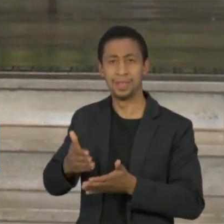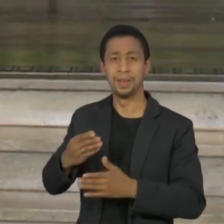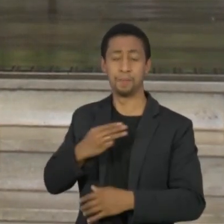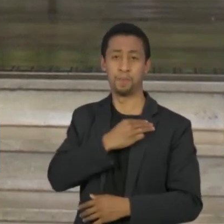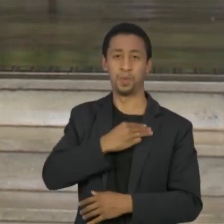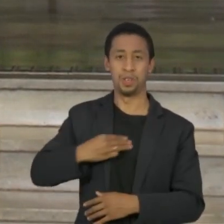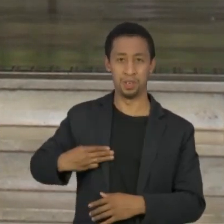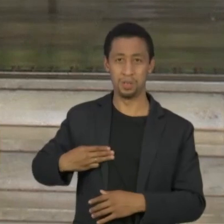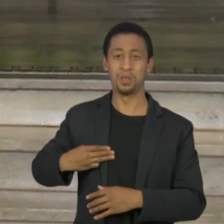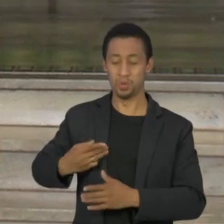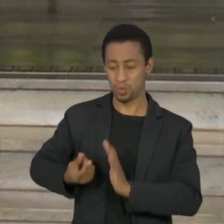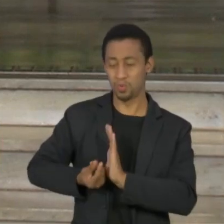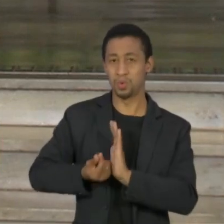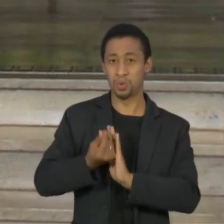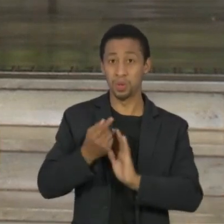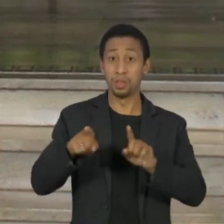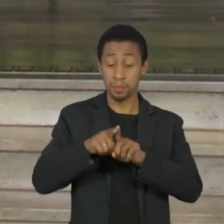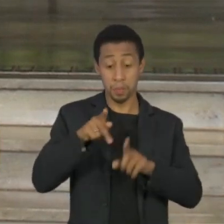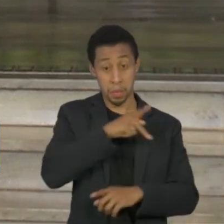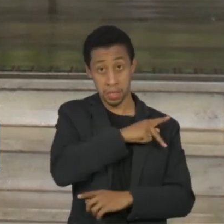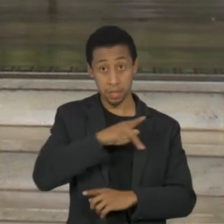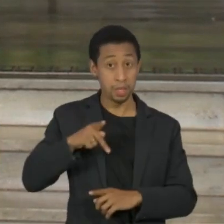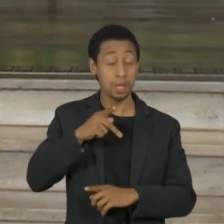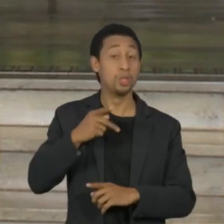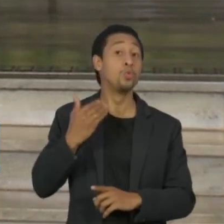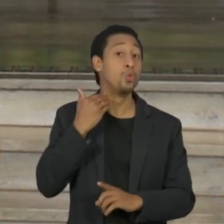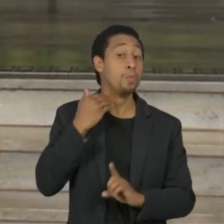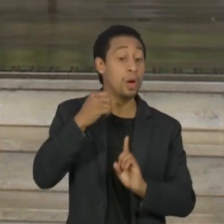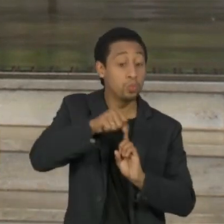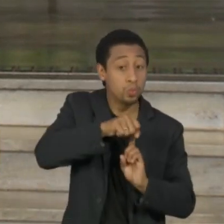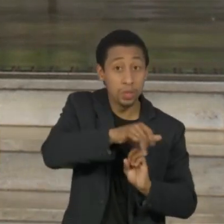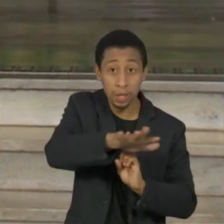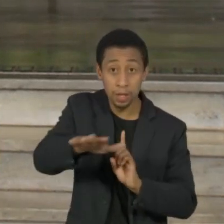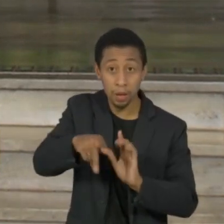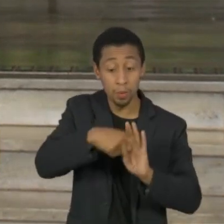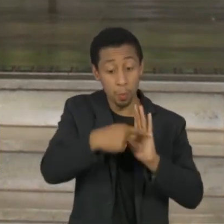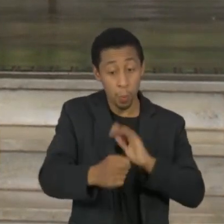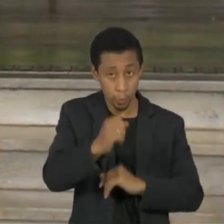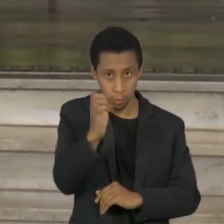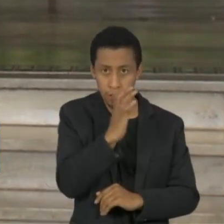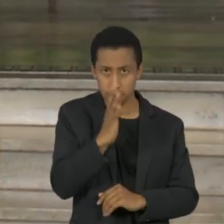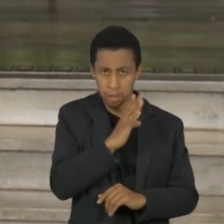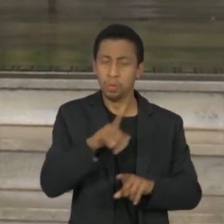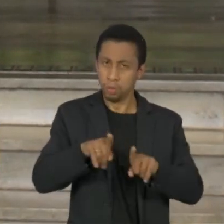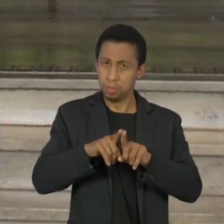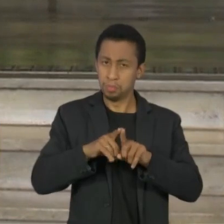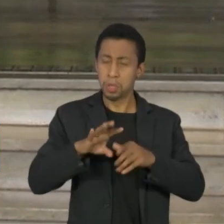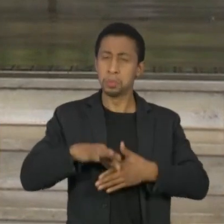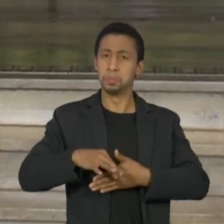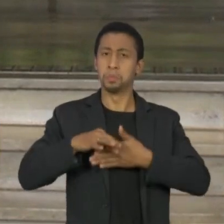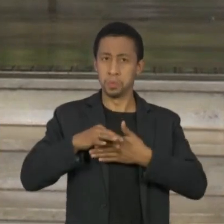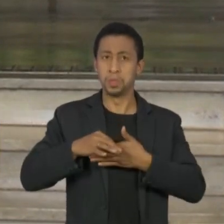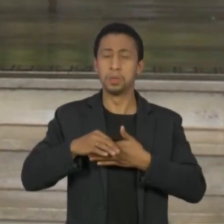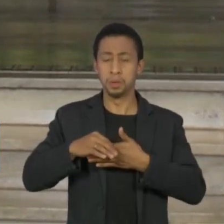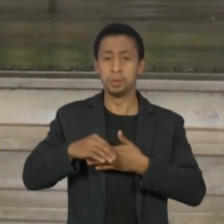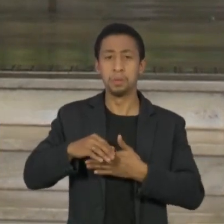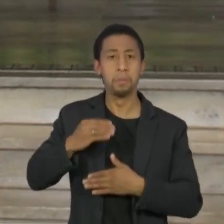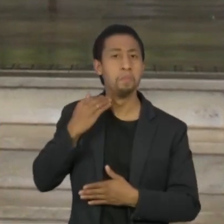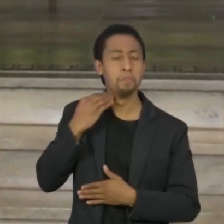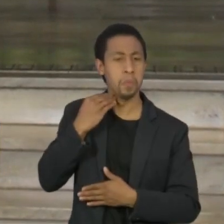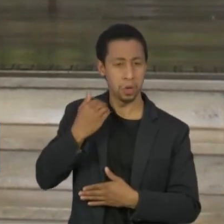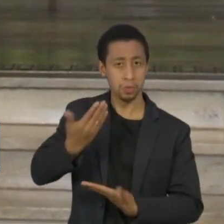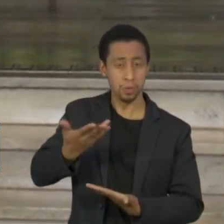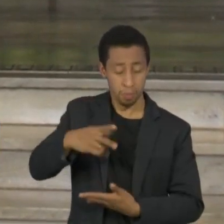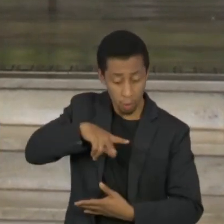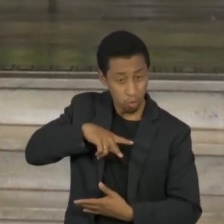e presidente do Banco Central do Brasil, além de ter presidido um dos maiores bancos privados do mundo. Para